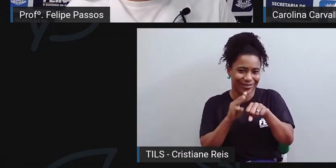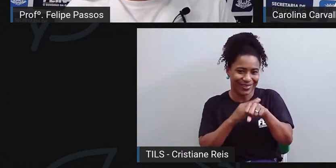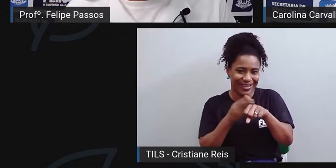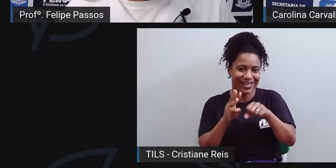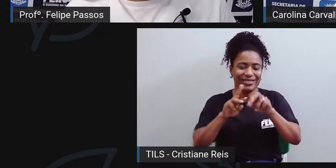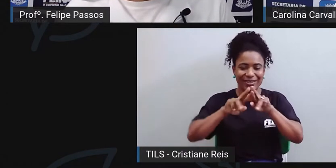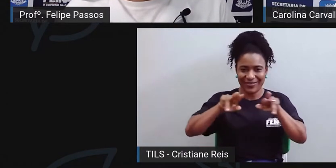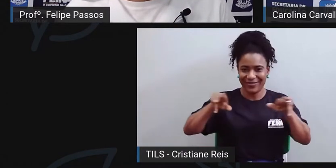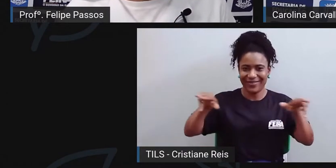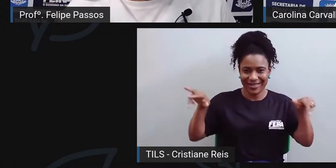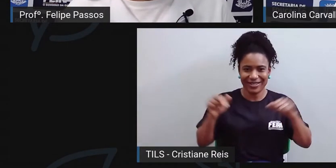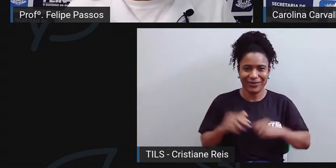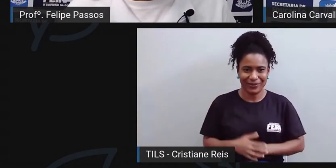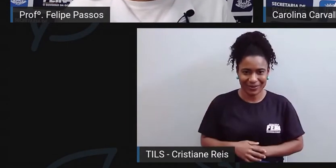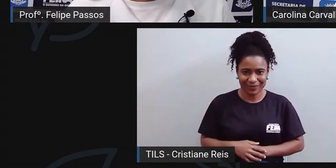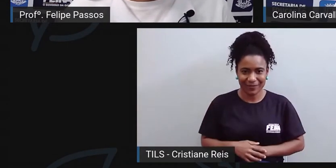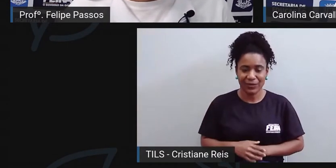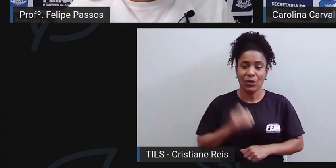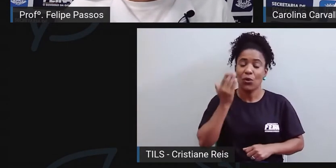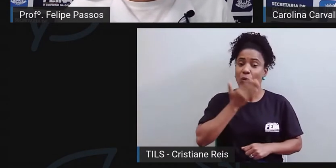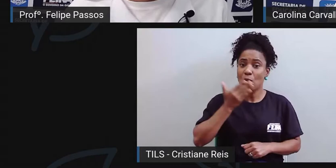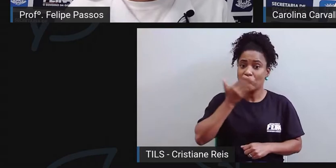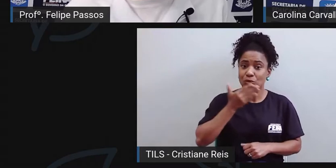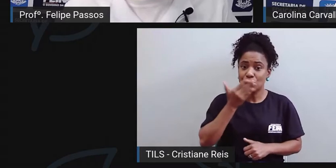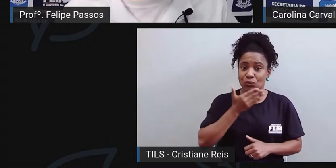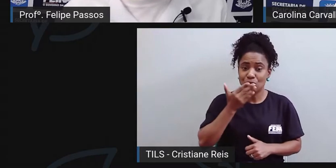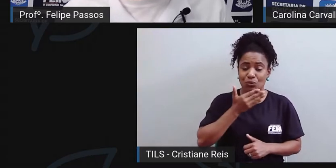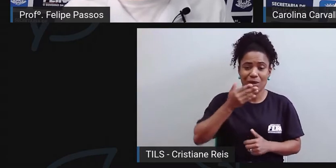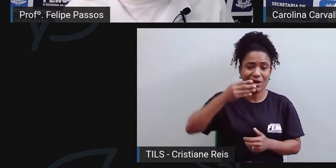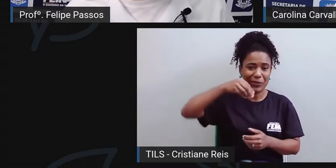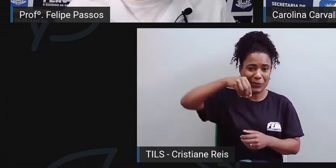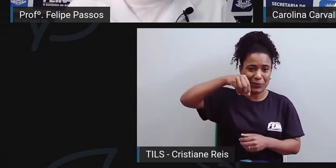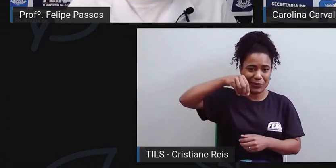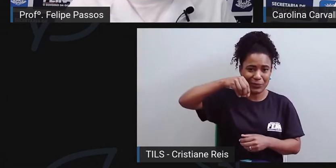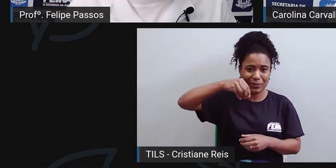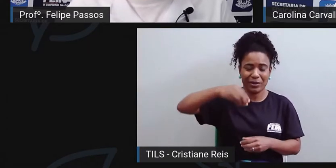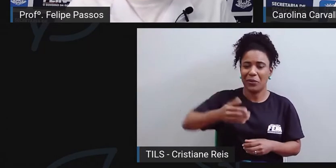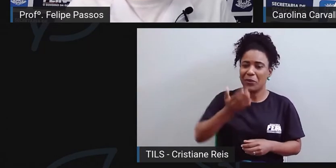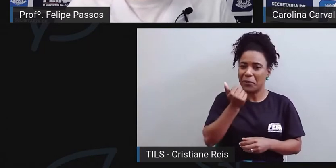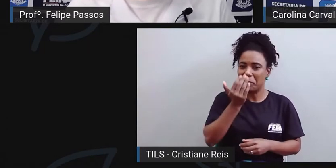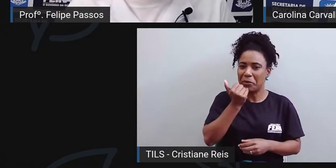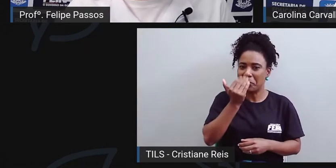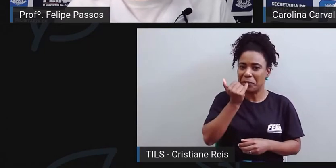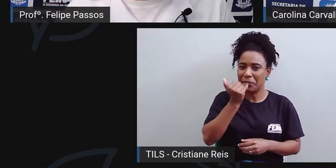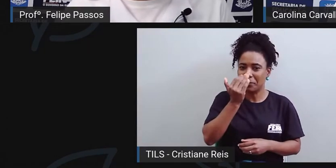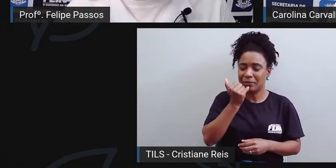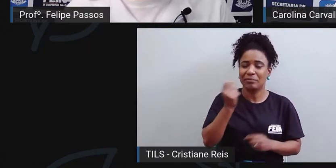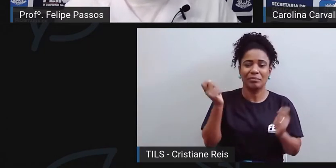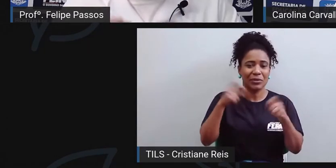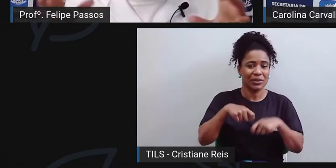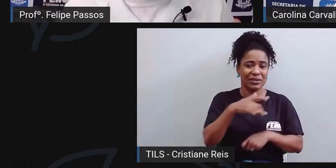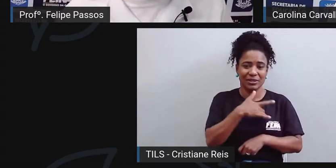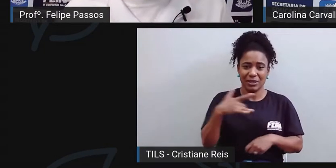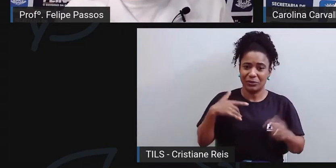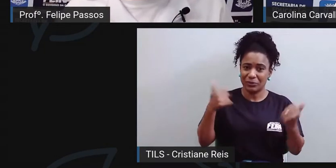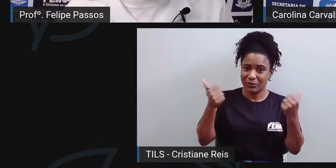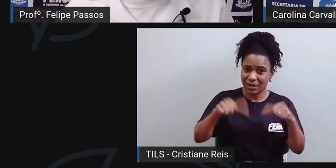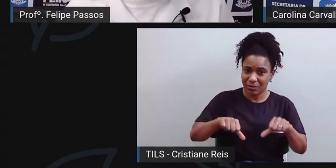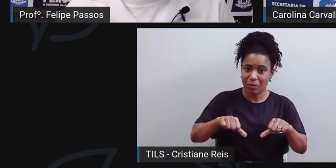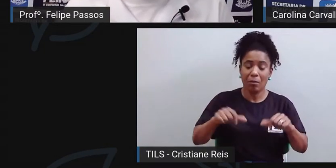A gente sabe que o açúcar em excesso, ele pode prejudicar outros aspectos da nossa saúde, né? Aspectos